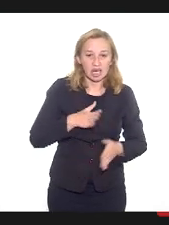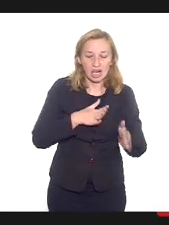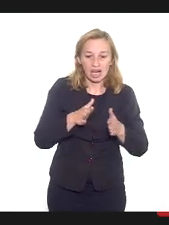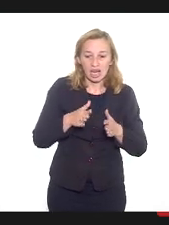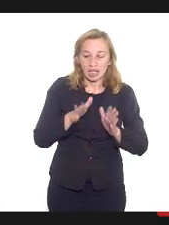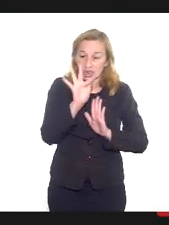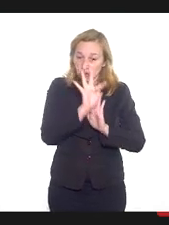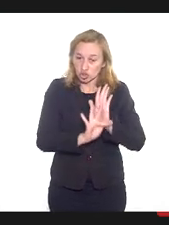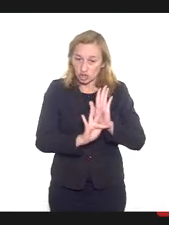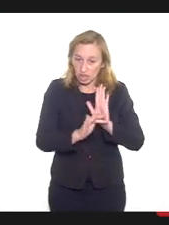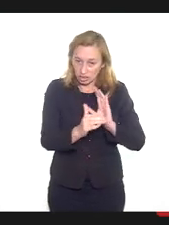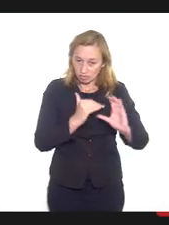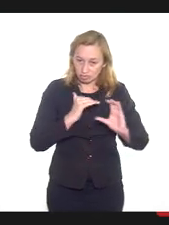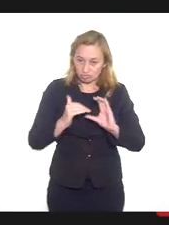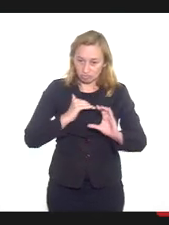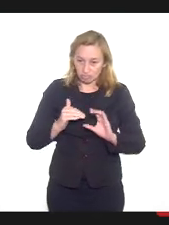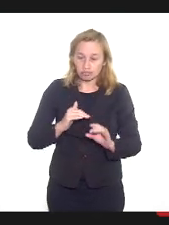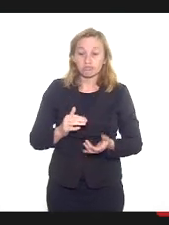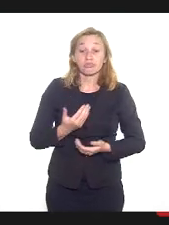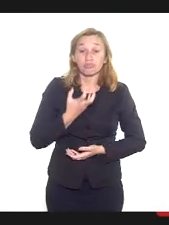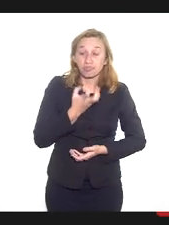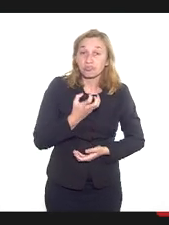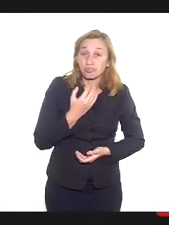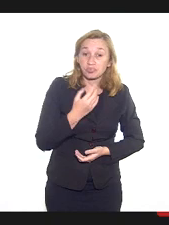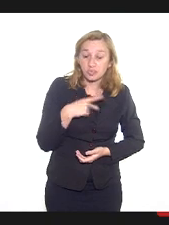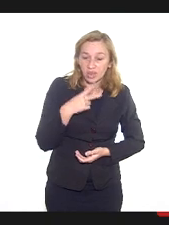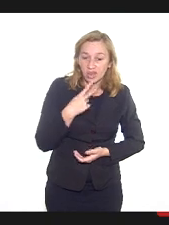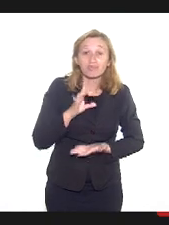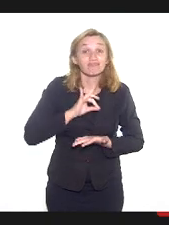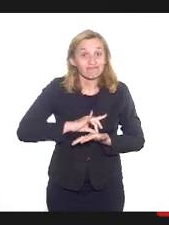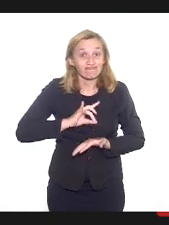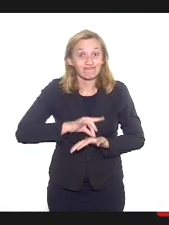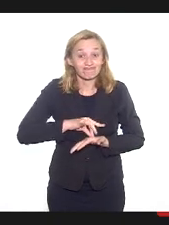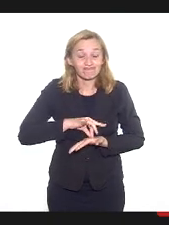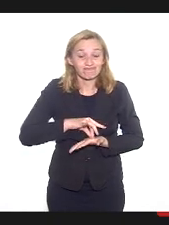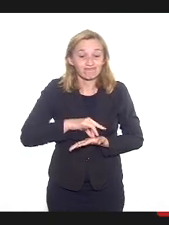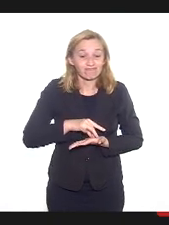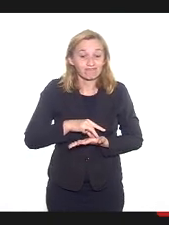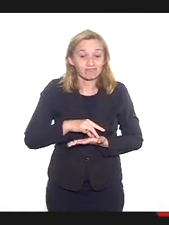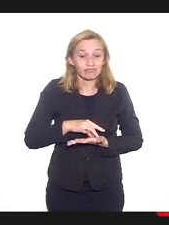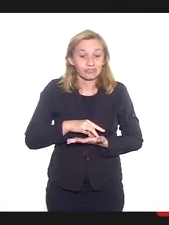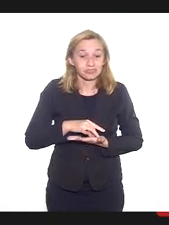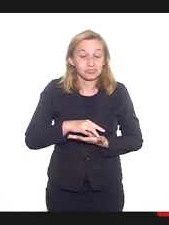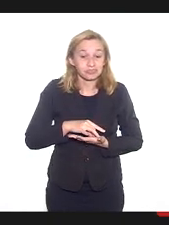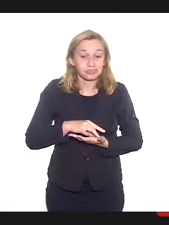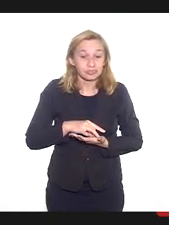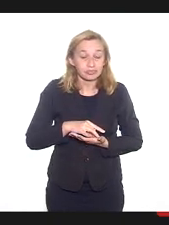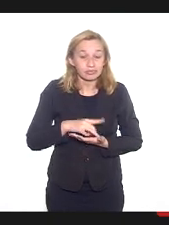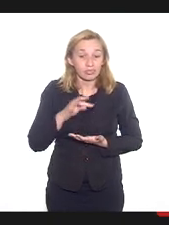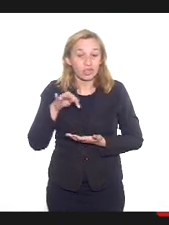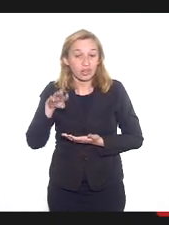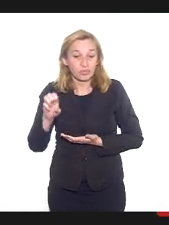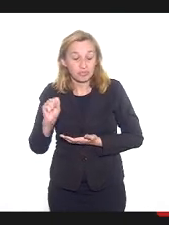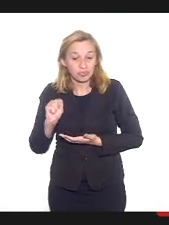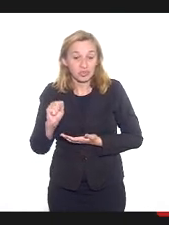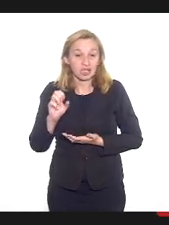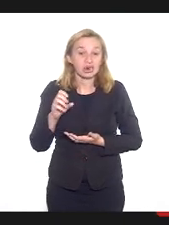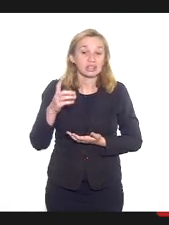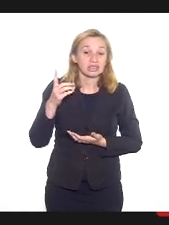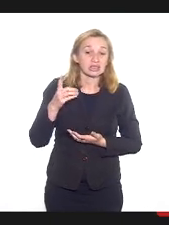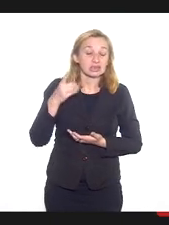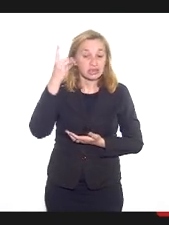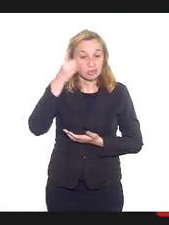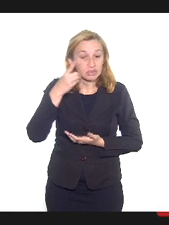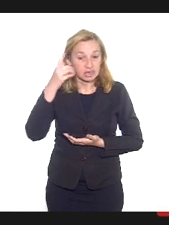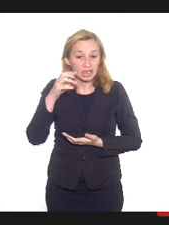textos, mas eu queria dizer o seguinte, que, na realidade, essa tese do deputado Átila Nunes,